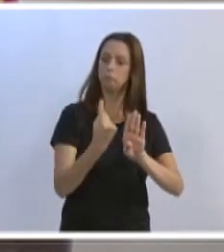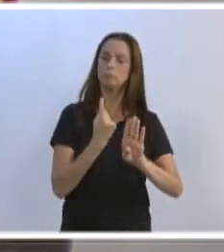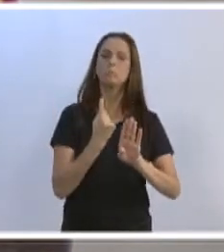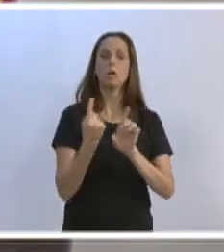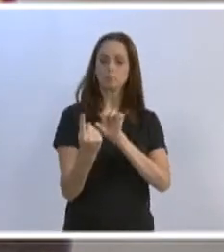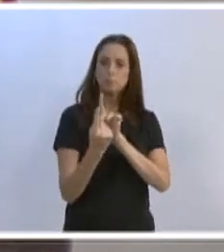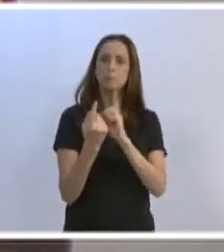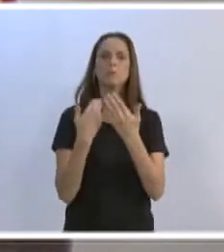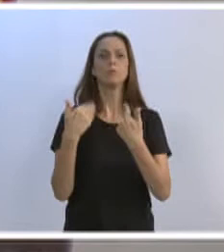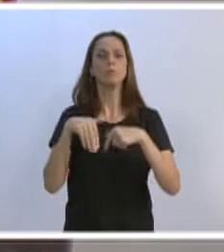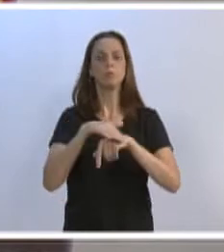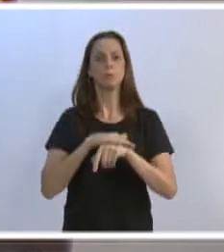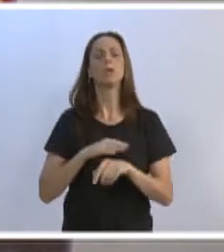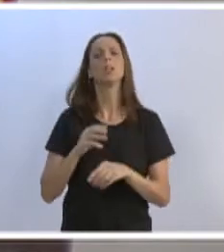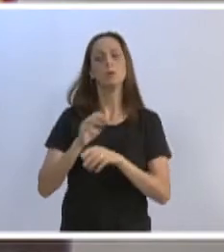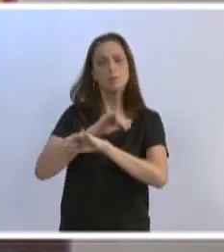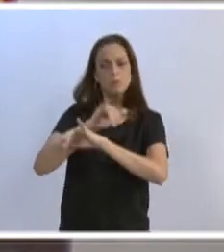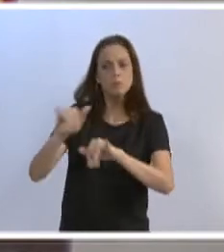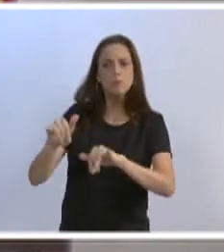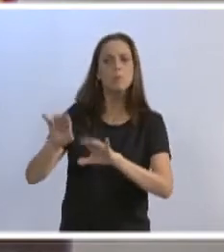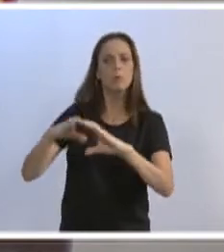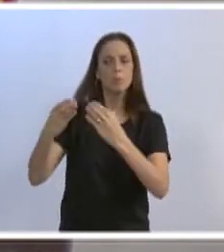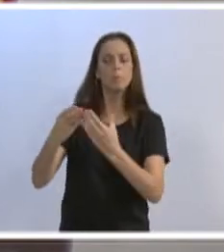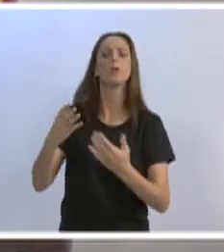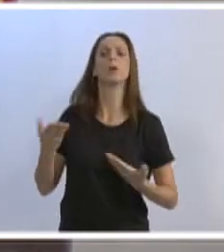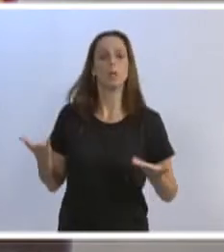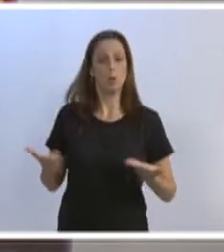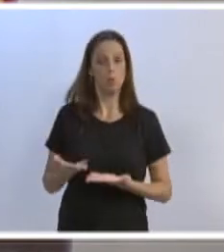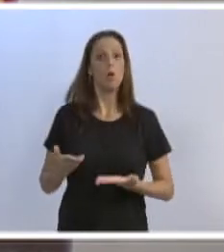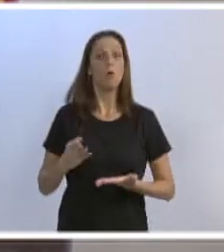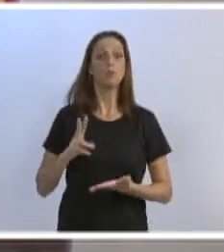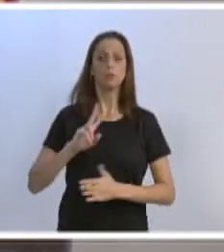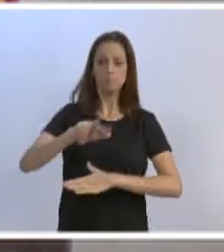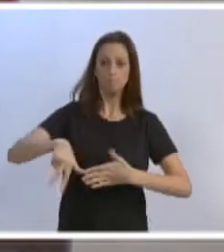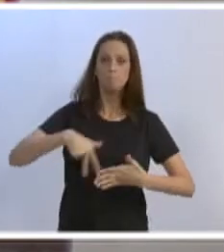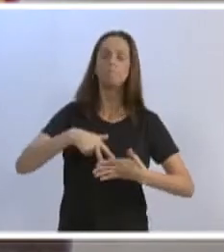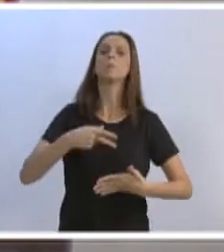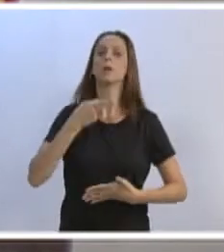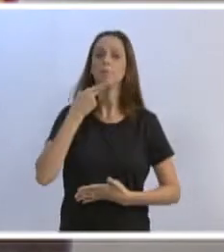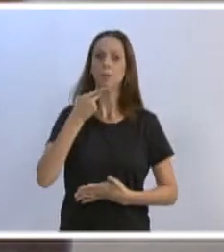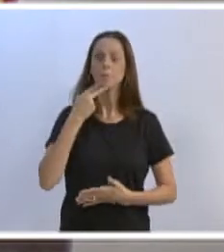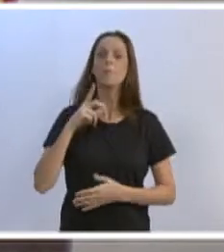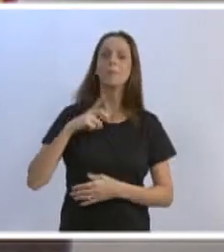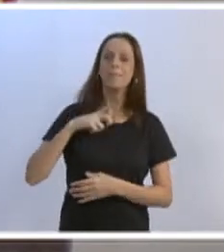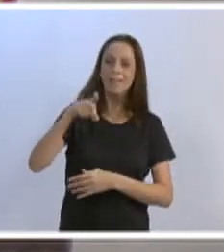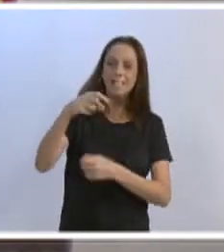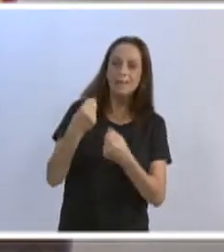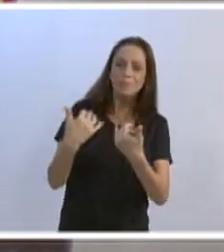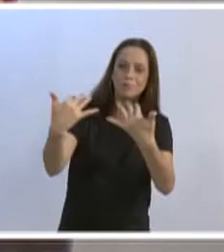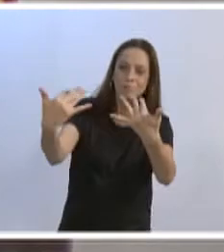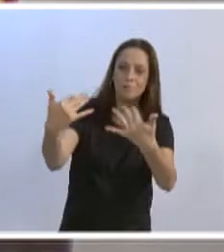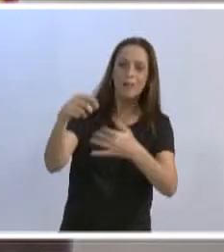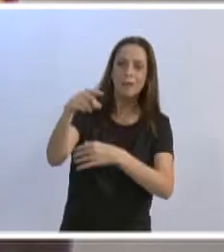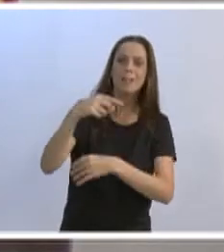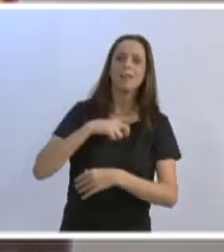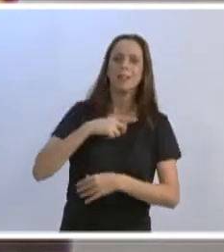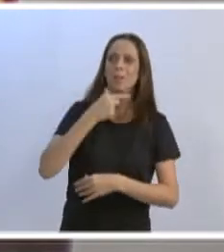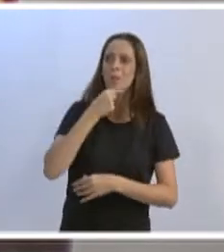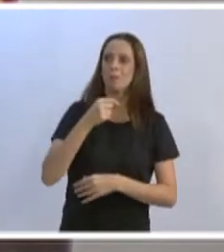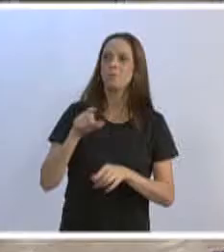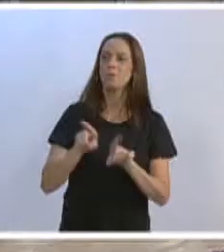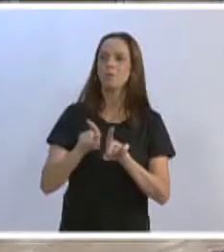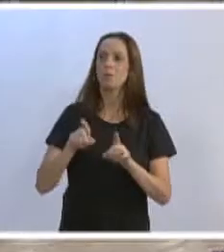comentar isso hoje, aqui nessa sessão. O morador ali, o nosso presidente, até está conversando, já mostrando para mim a lei. Conceda a parte.